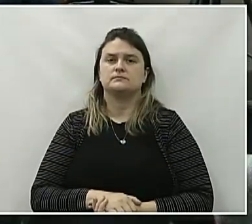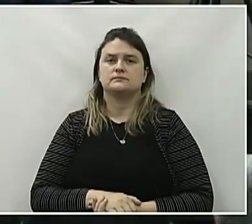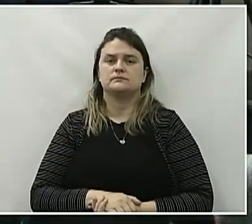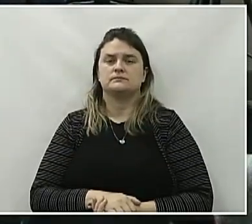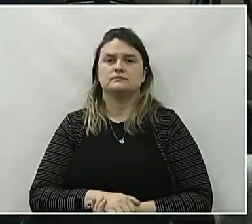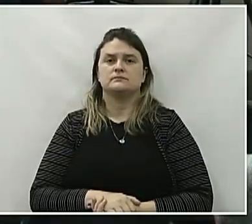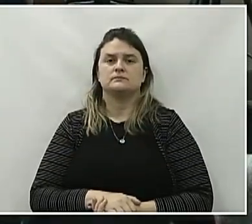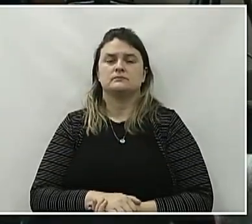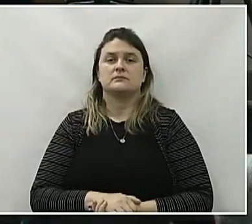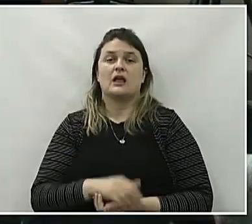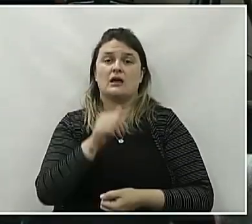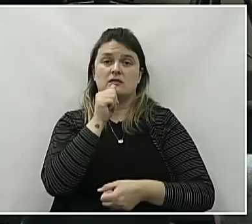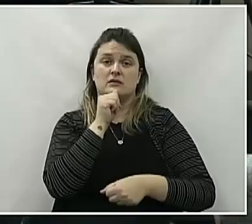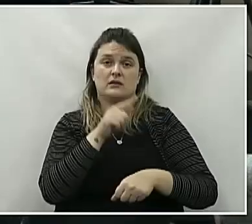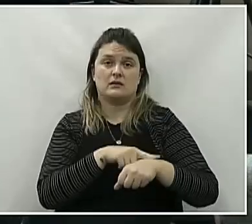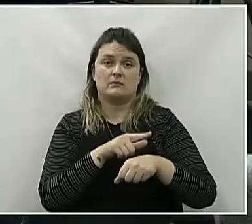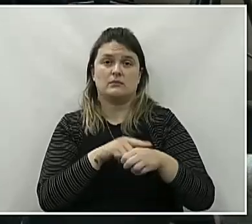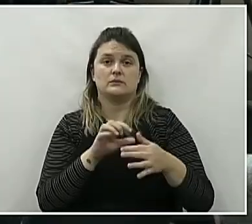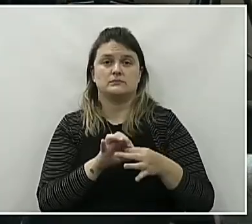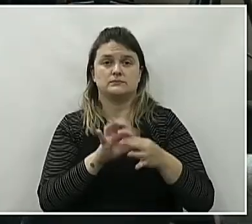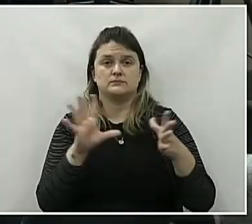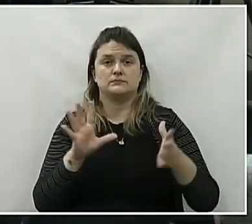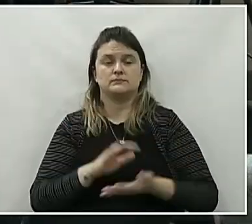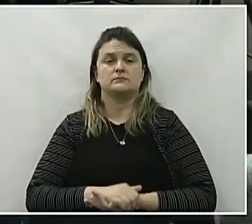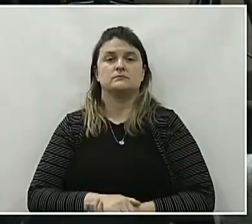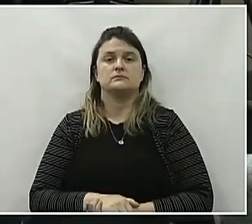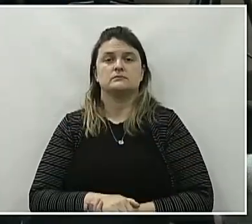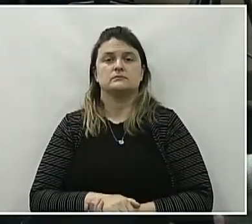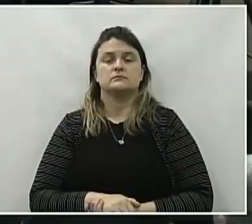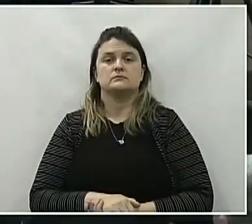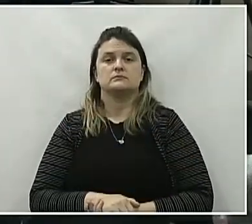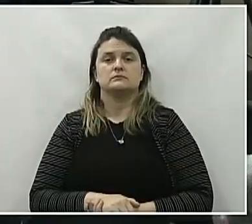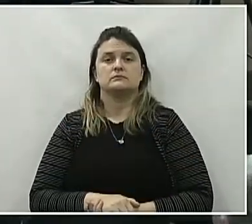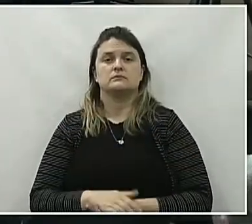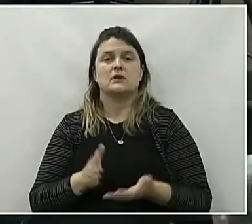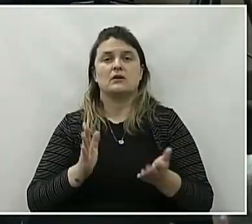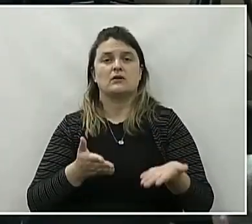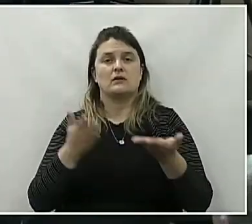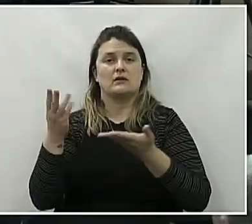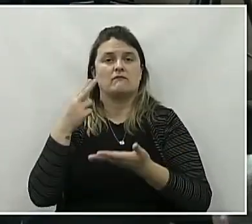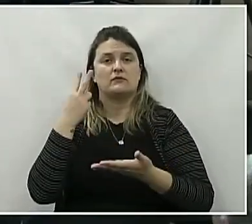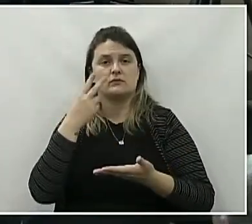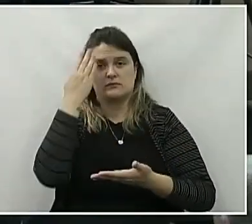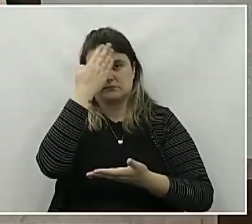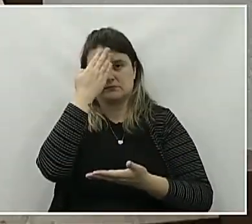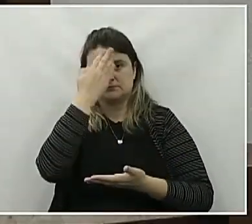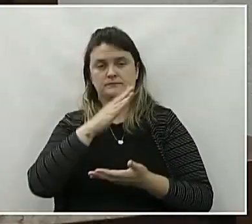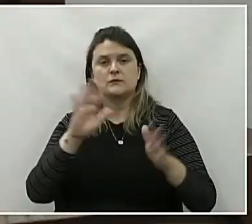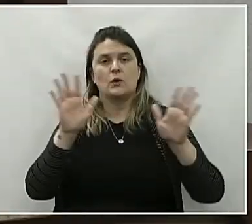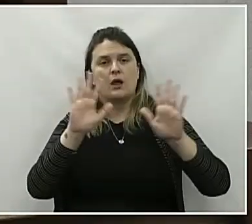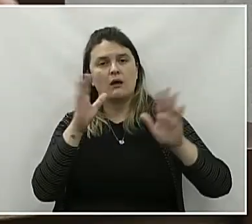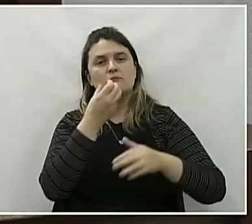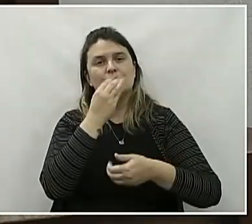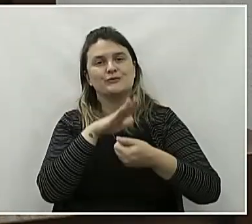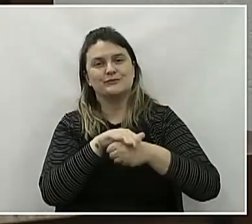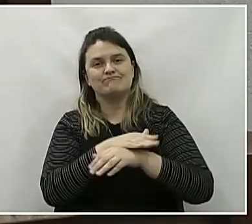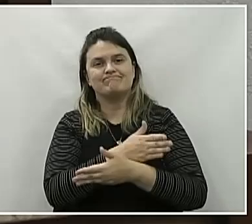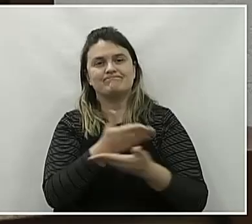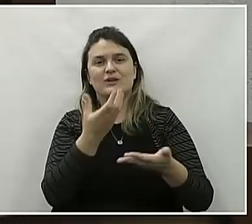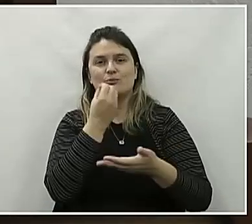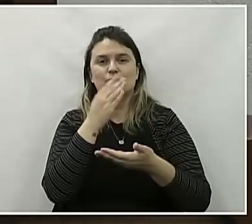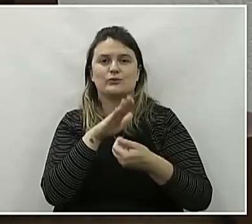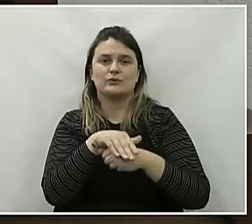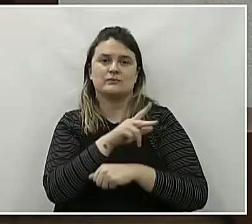A palavra continua livre. Com a palavra, vereador Córdova. Olá, boa noite a todos, boa noite,